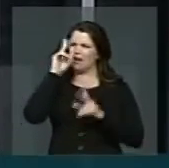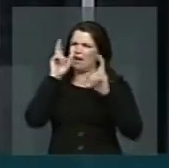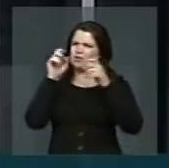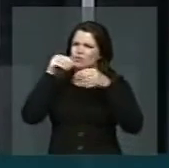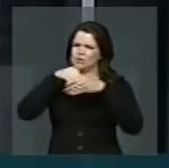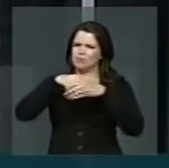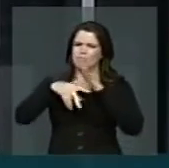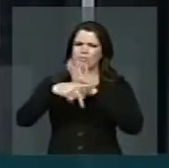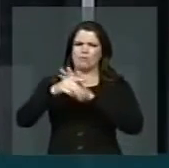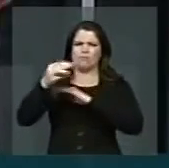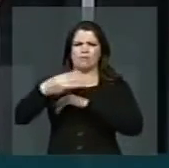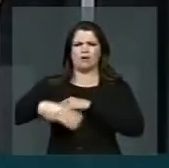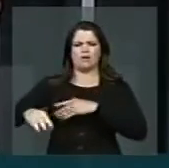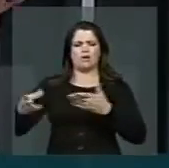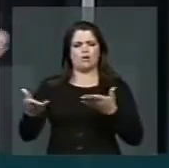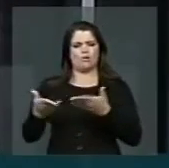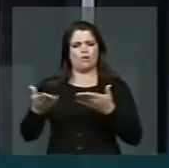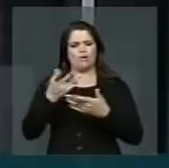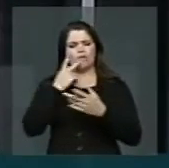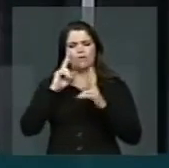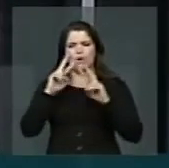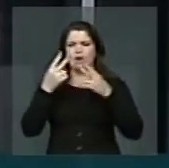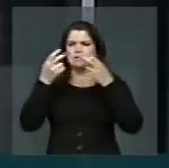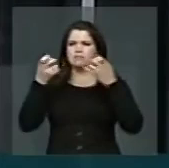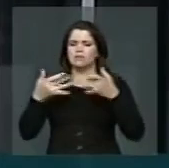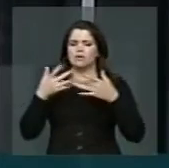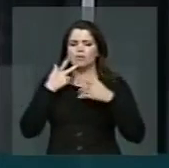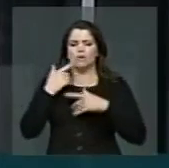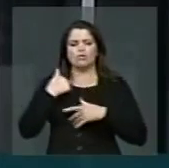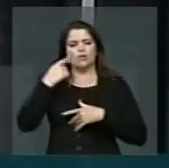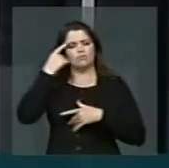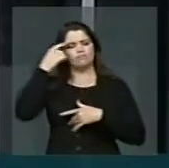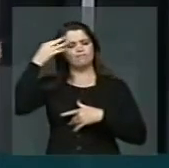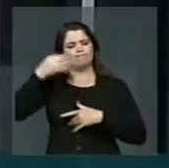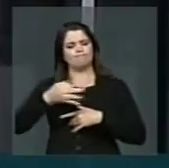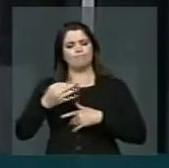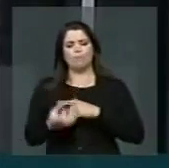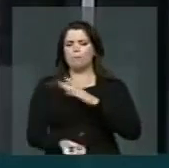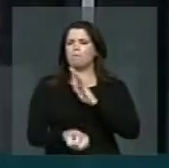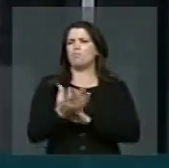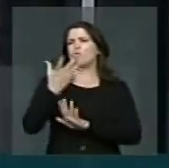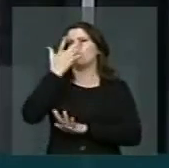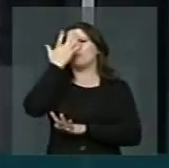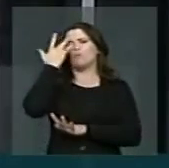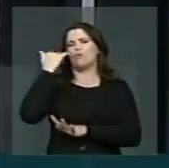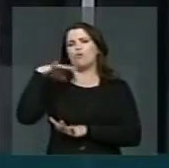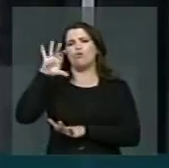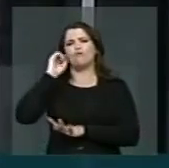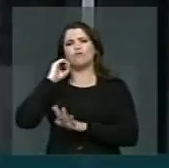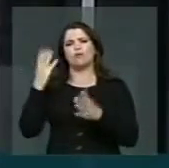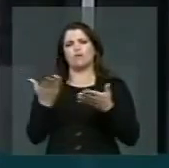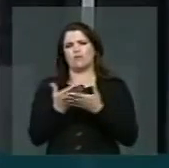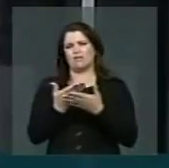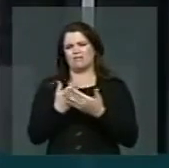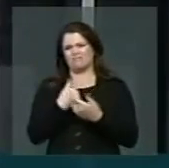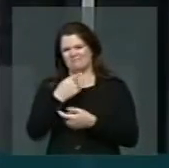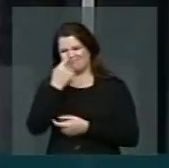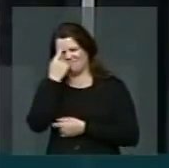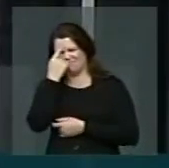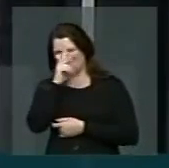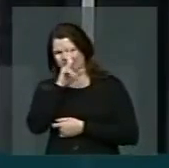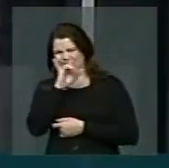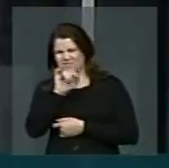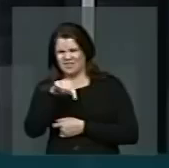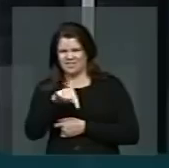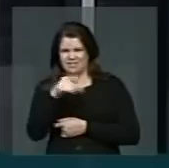meu querido Maranhão, que agora eu chamo a atenção, e eu tenho certeza que muitos estão me ouvindo, será que aqui não